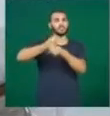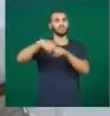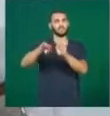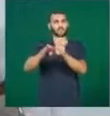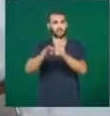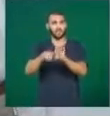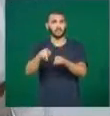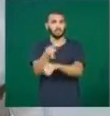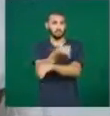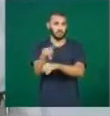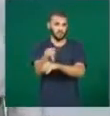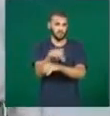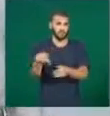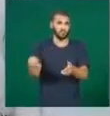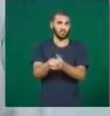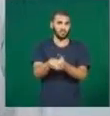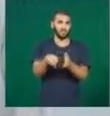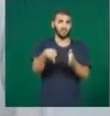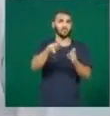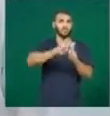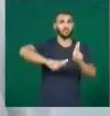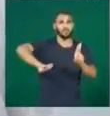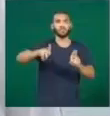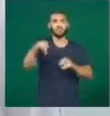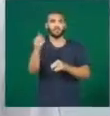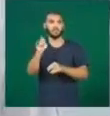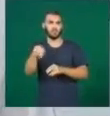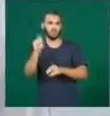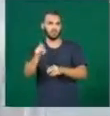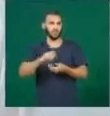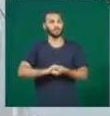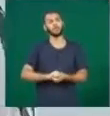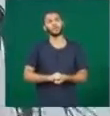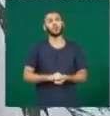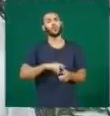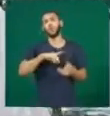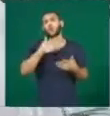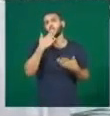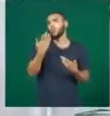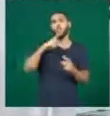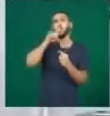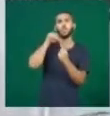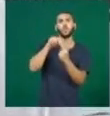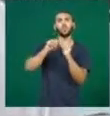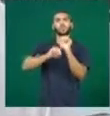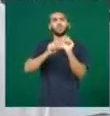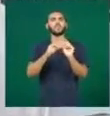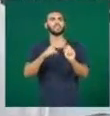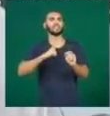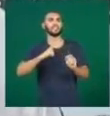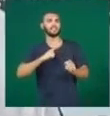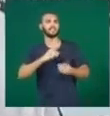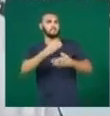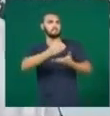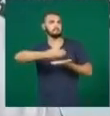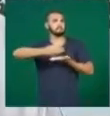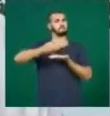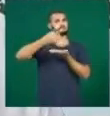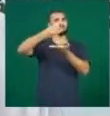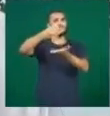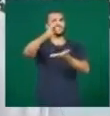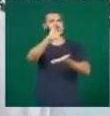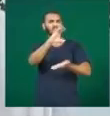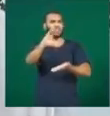conta para a gente o objetivo desse concurso de TCC. Bom, o objetivo realmente, no final, é premiar aqueles